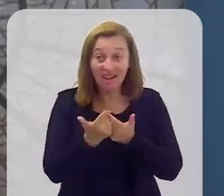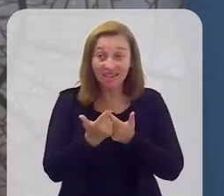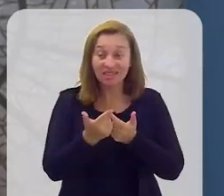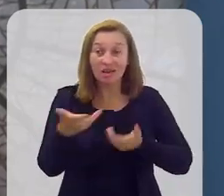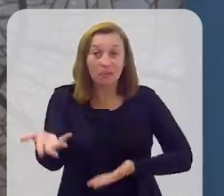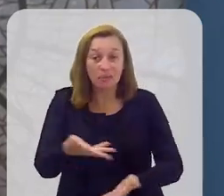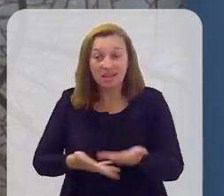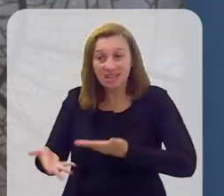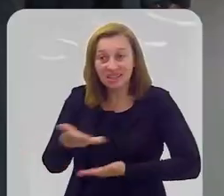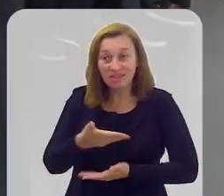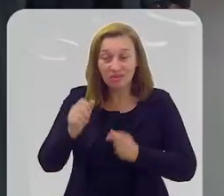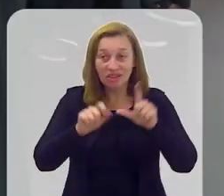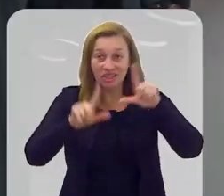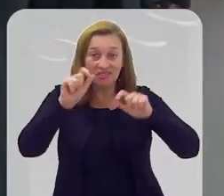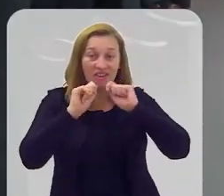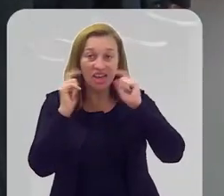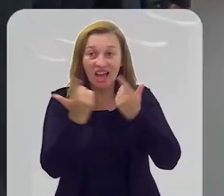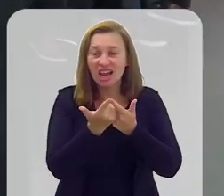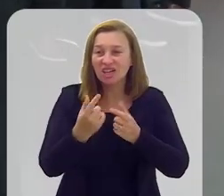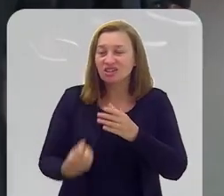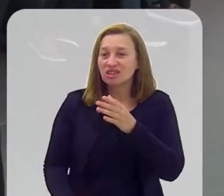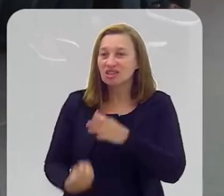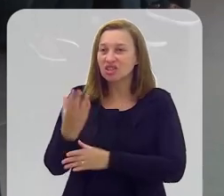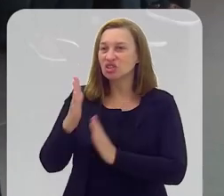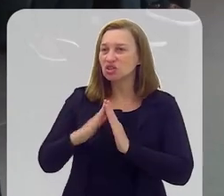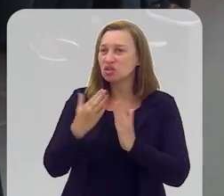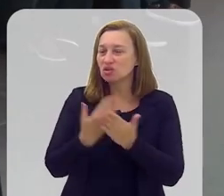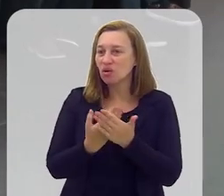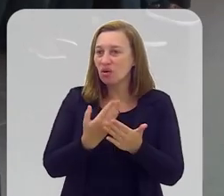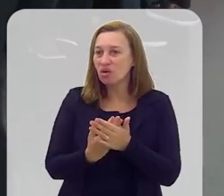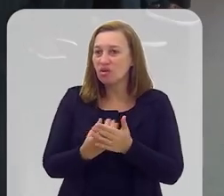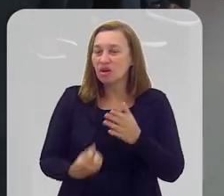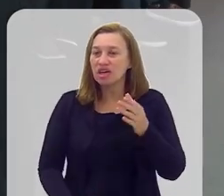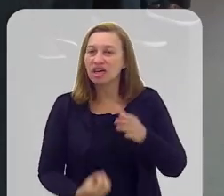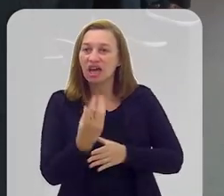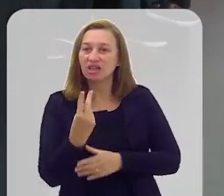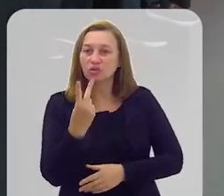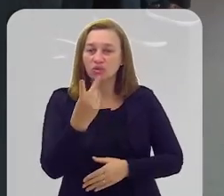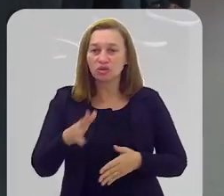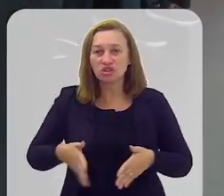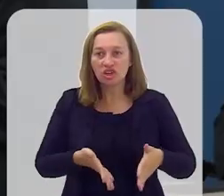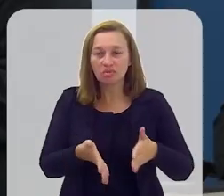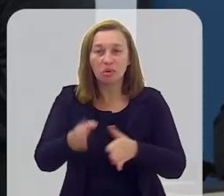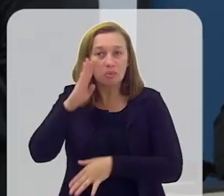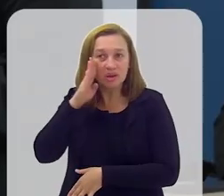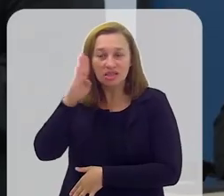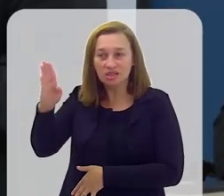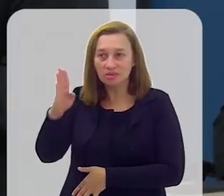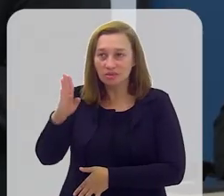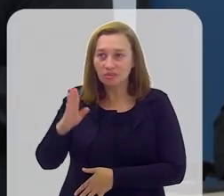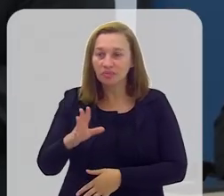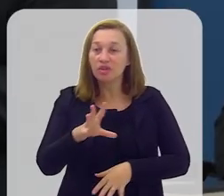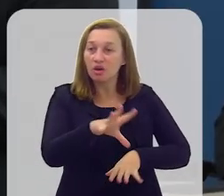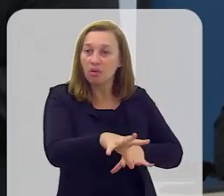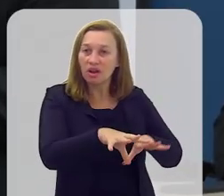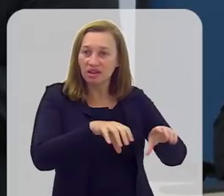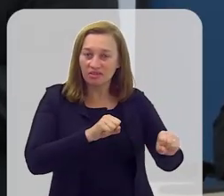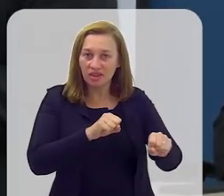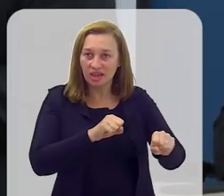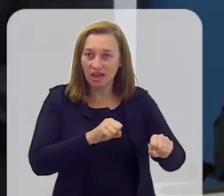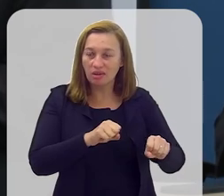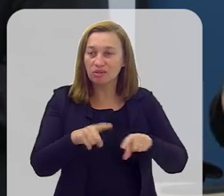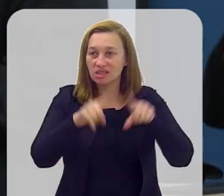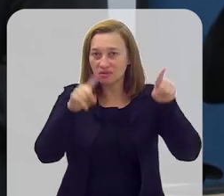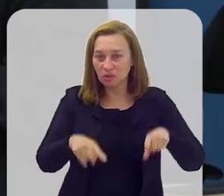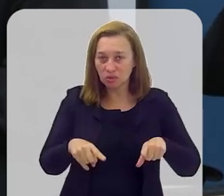com a TV Alerge. A nossa escola foi criada pela Alerge com duas missões principais. Qualificar os servidores da